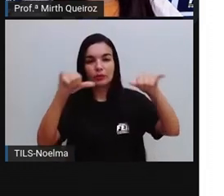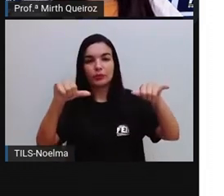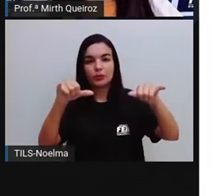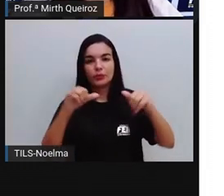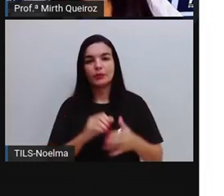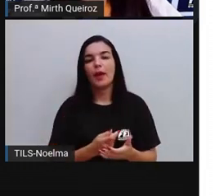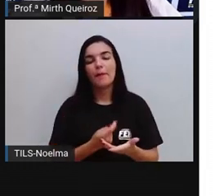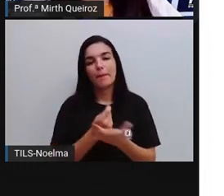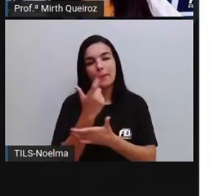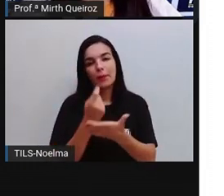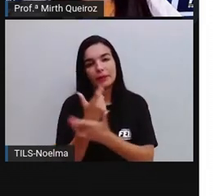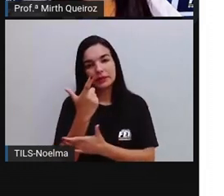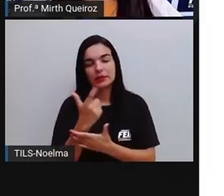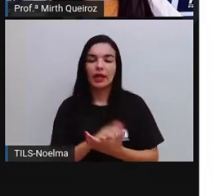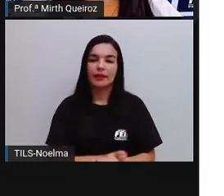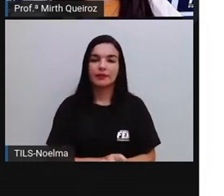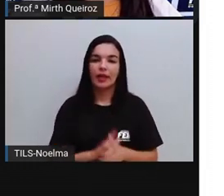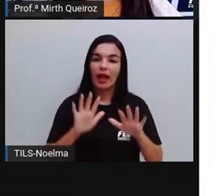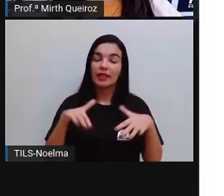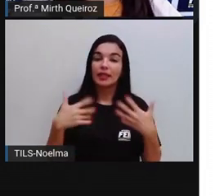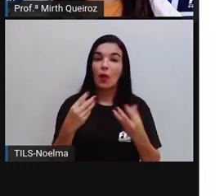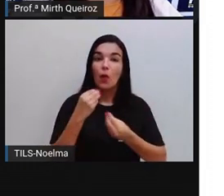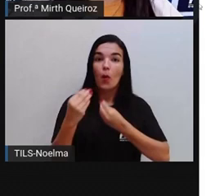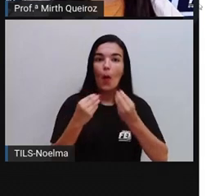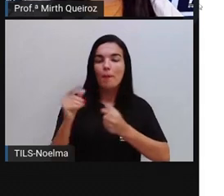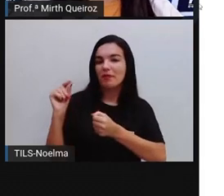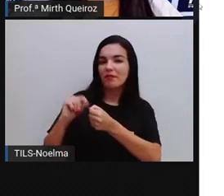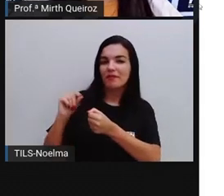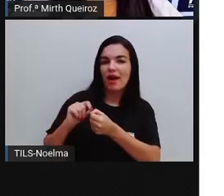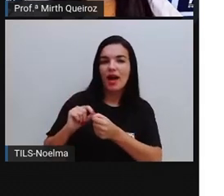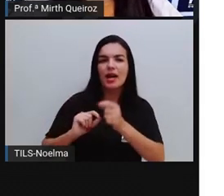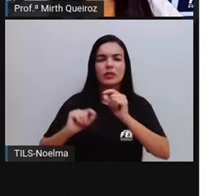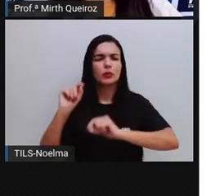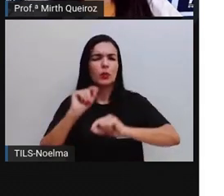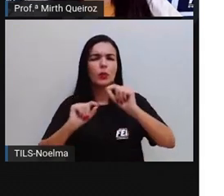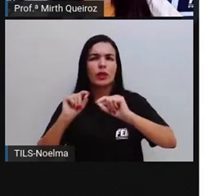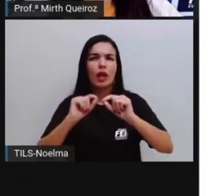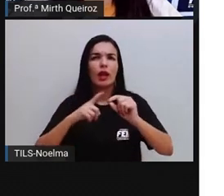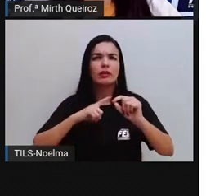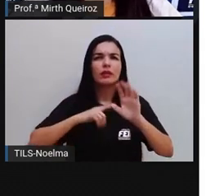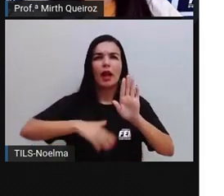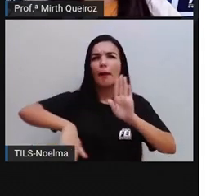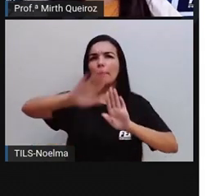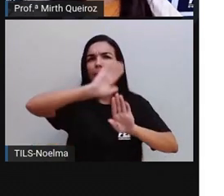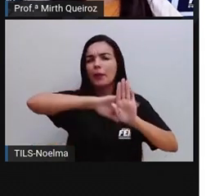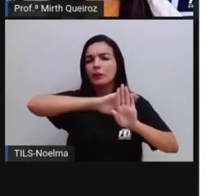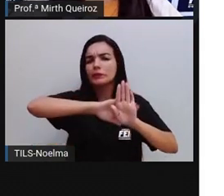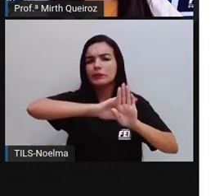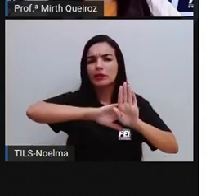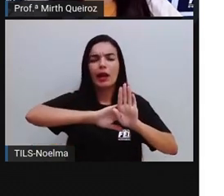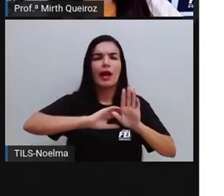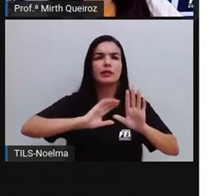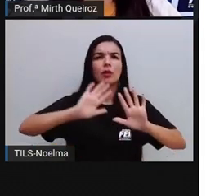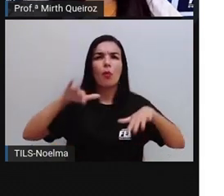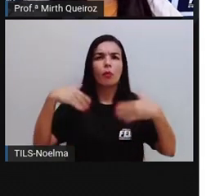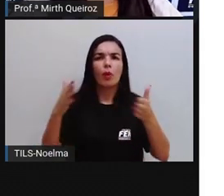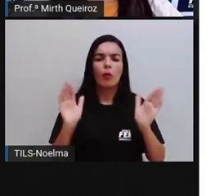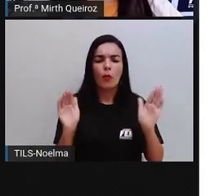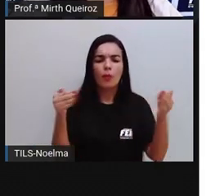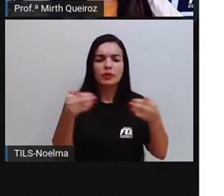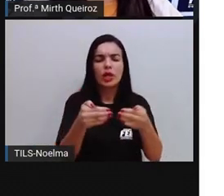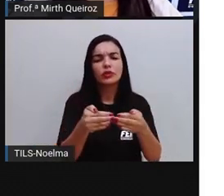como é que é feito aí um anúncio publicitário, o que que há por atrás aí, o que que o objetivo, né?